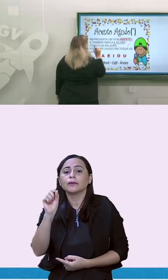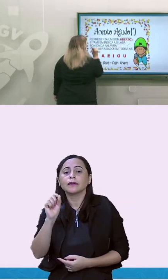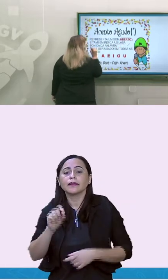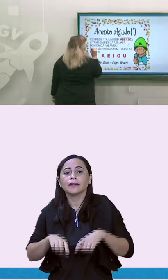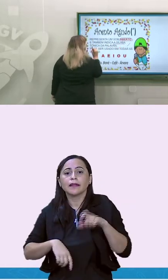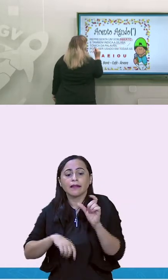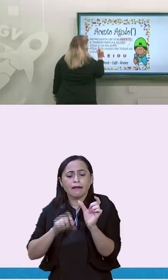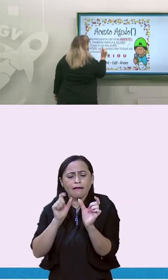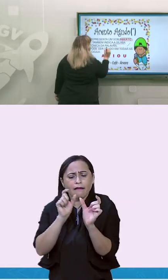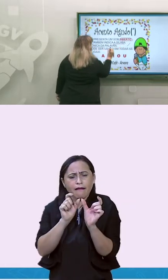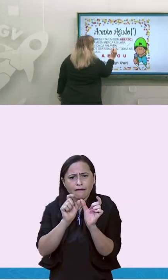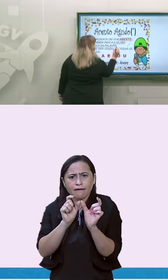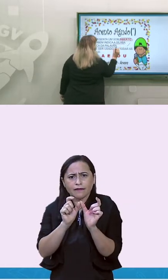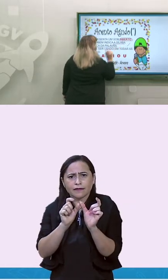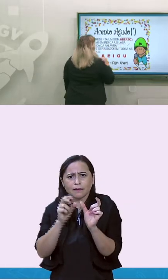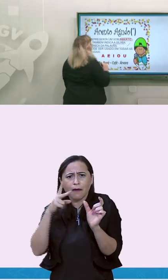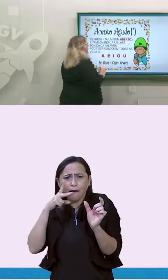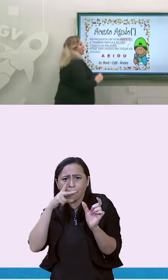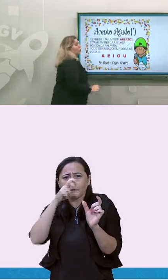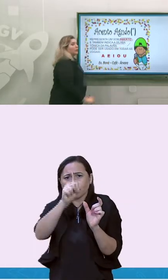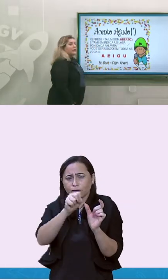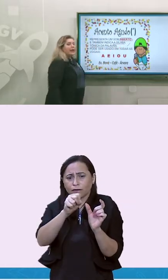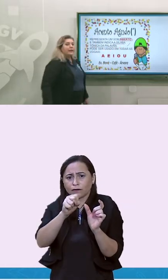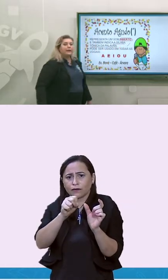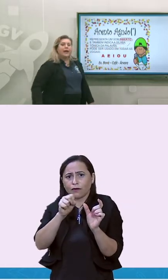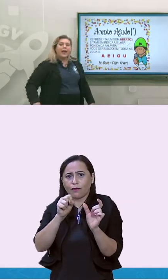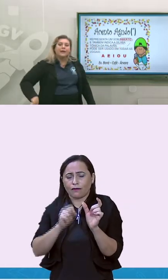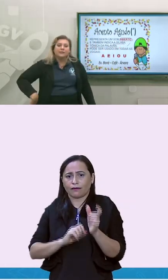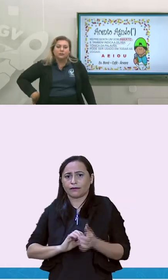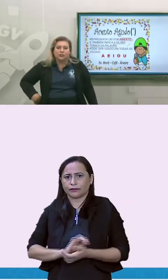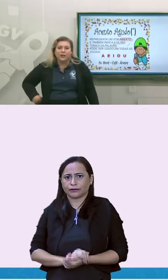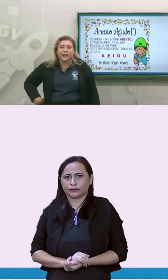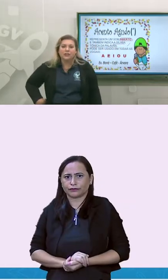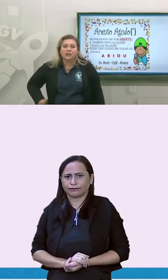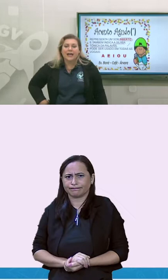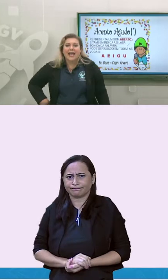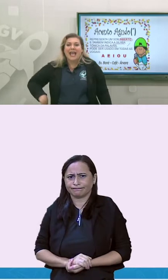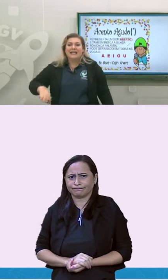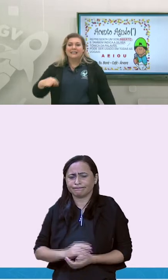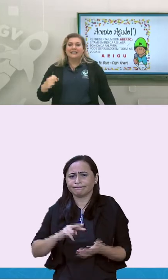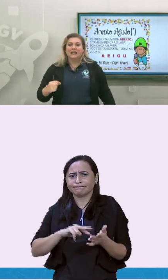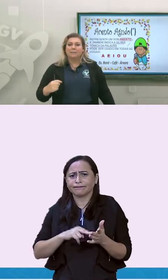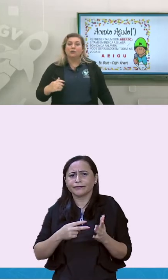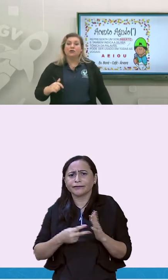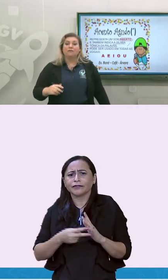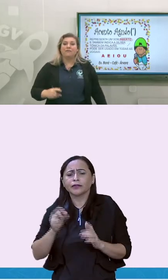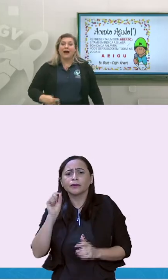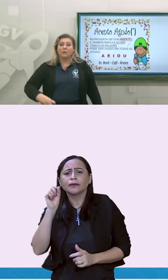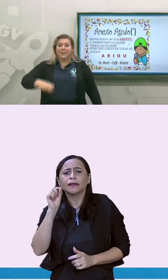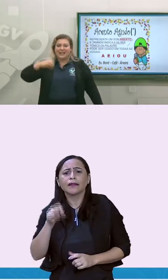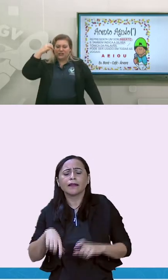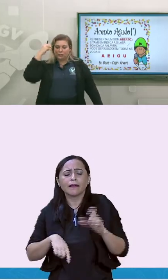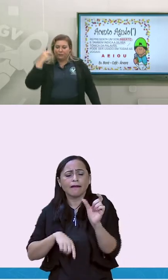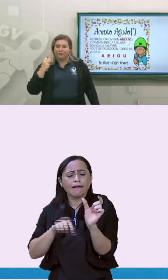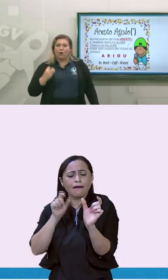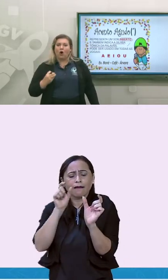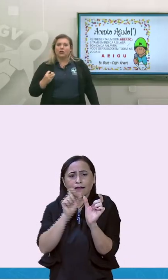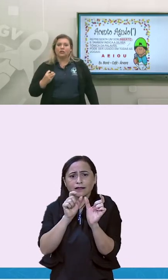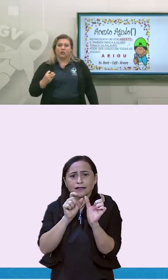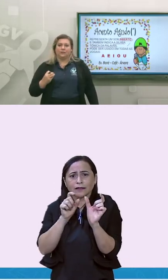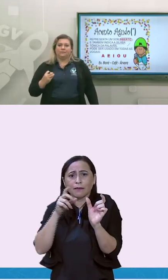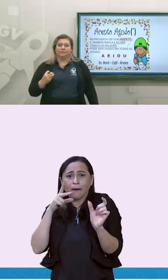tônica da palavra. O que é isso, gente? É a sílaba onde eu falo mais